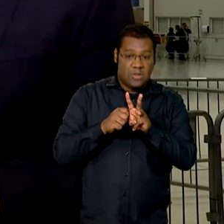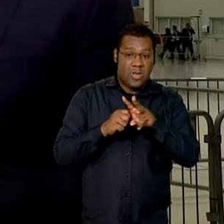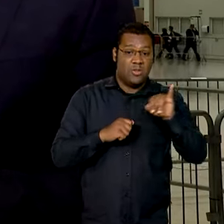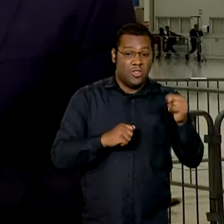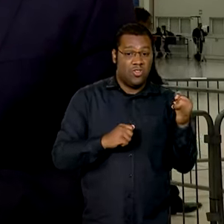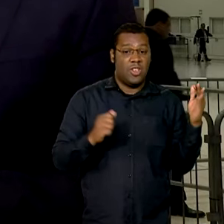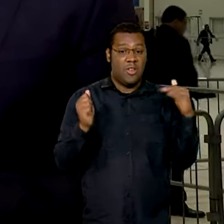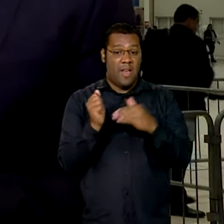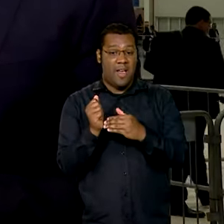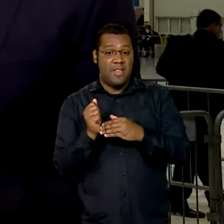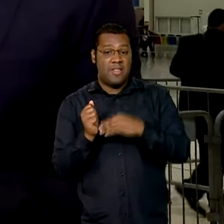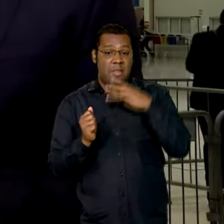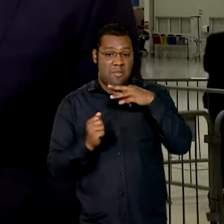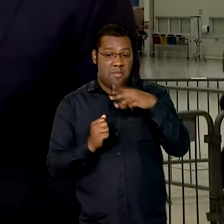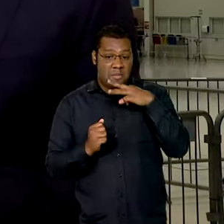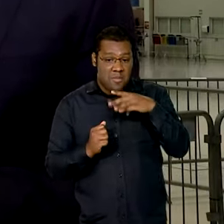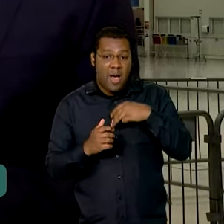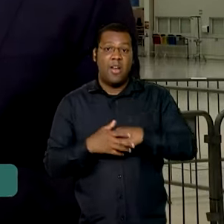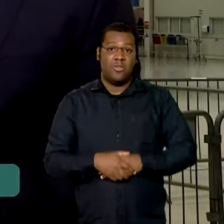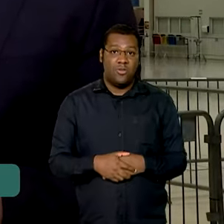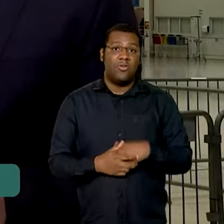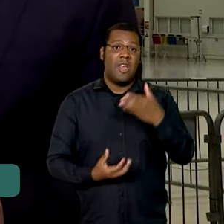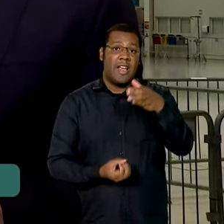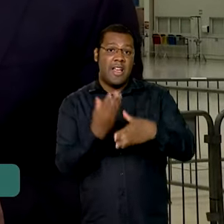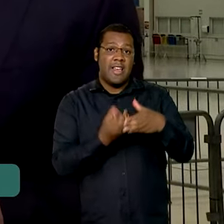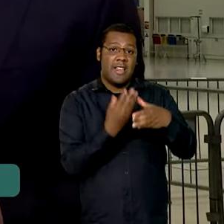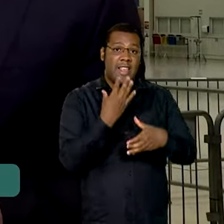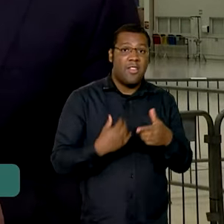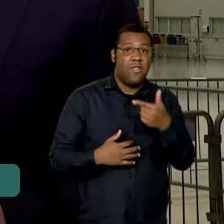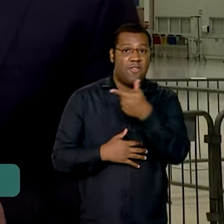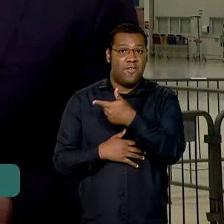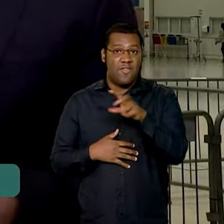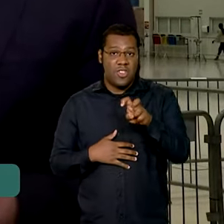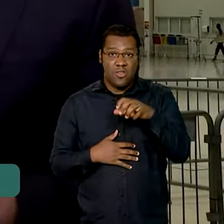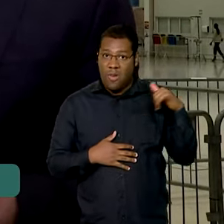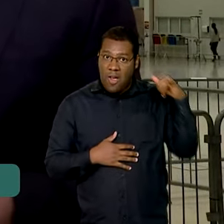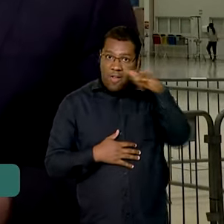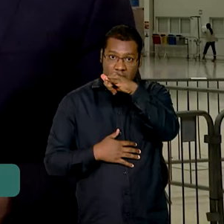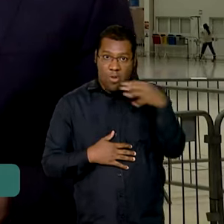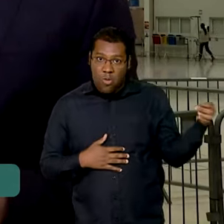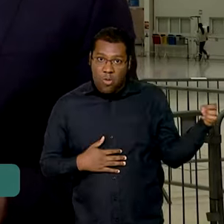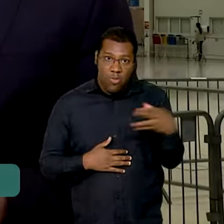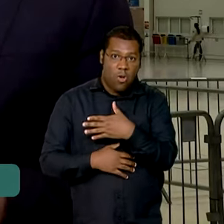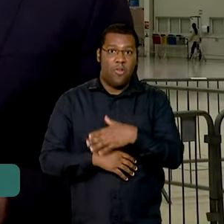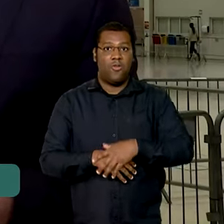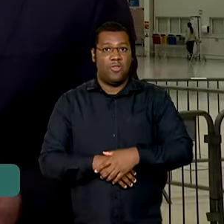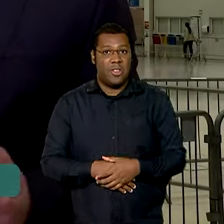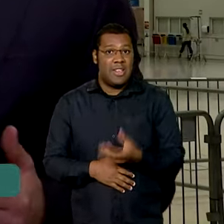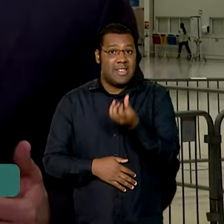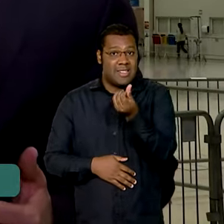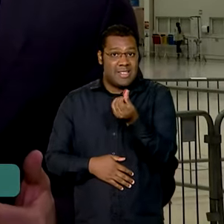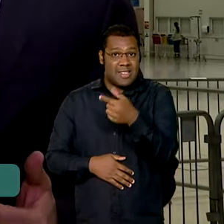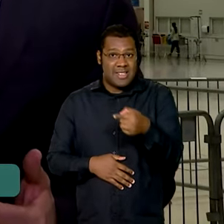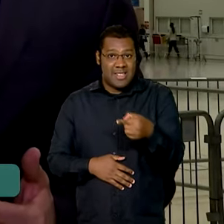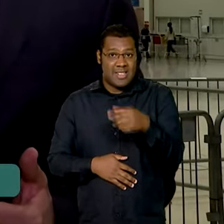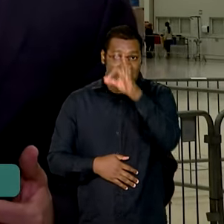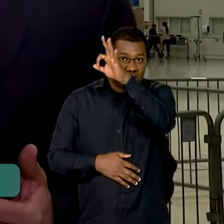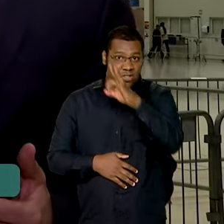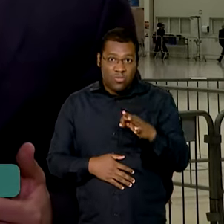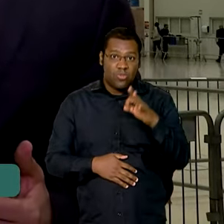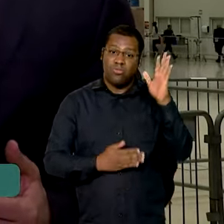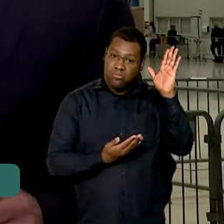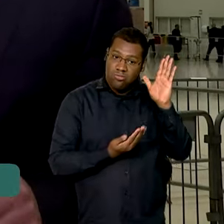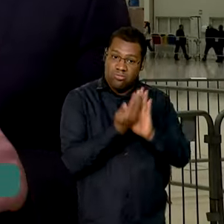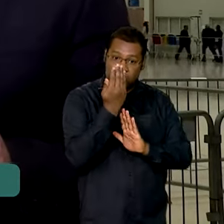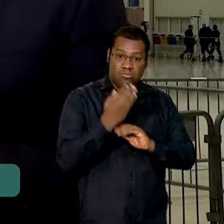25 jatos, uma alta de 67% em relação ao mesmo período do ano